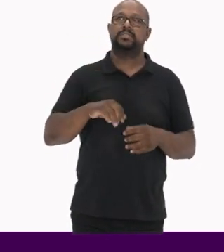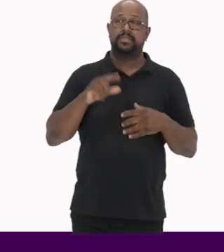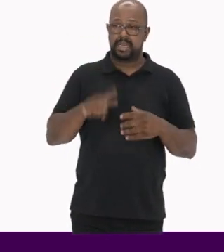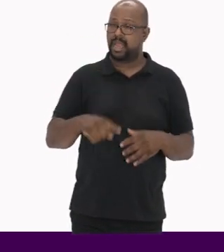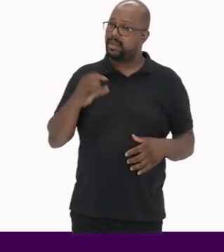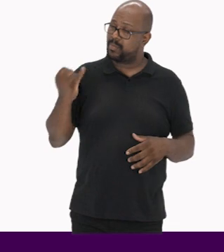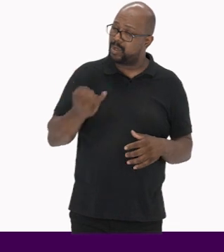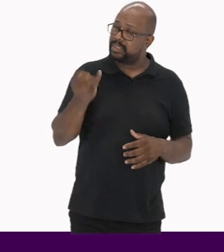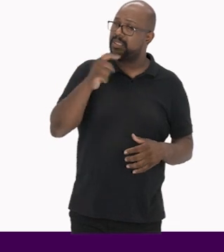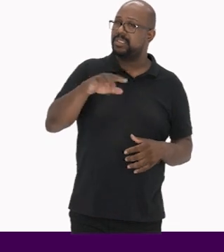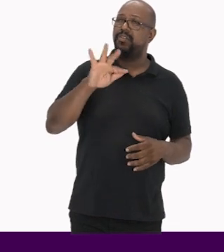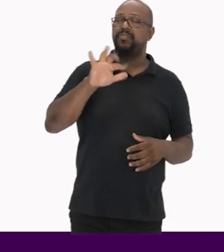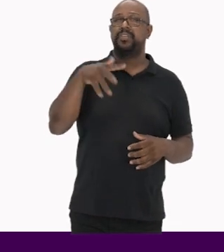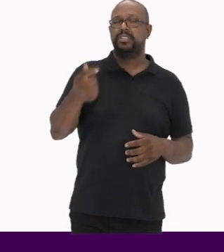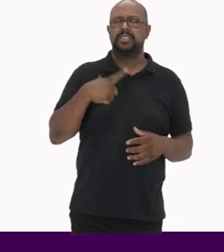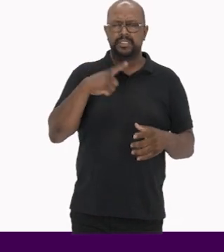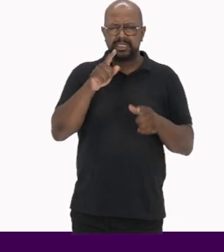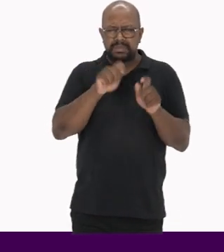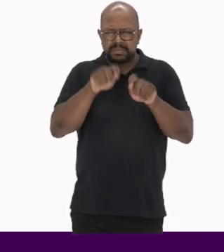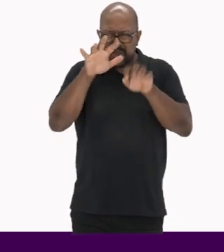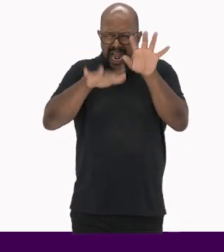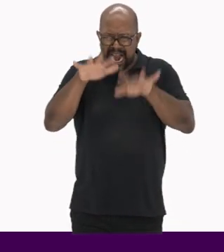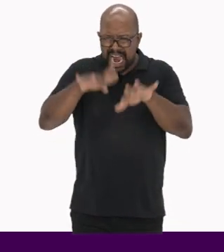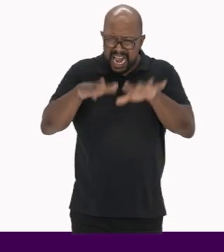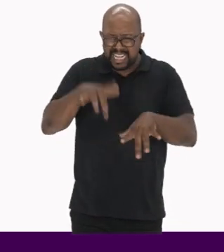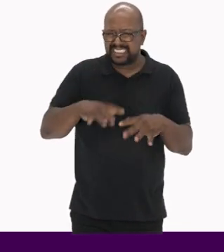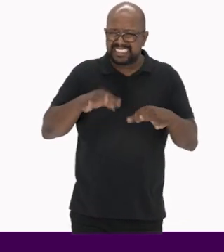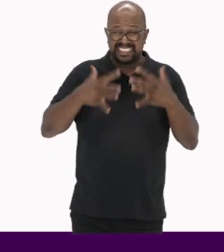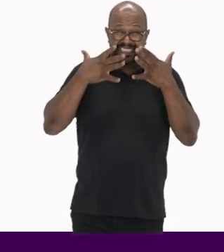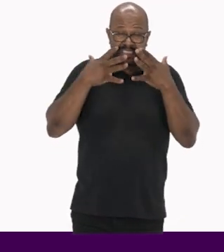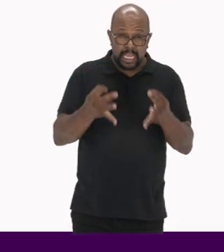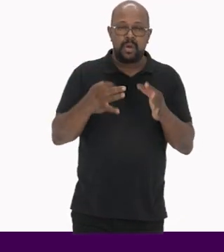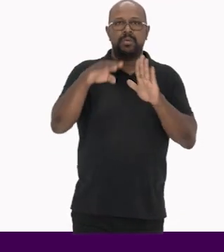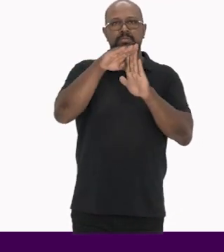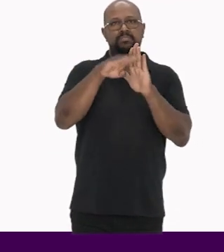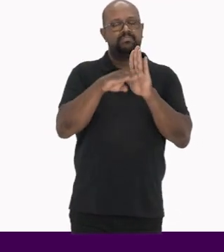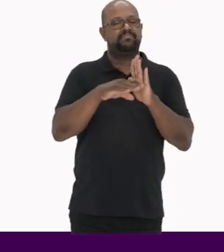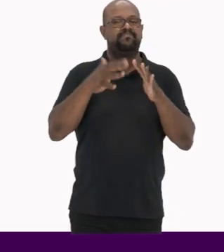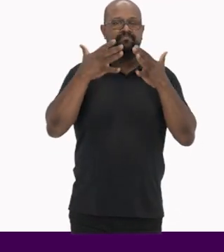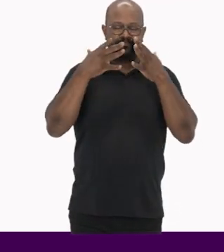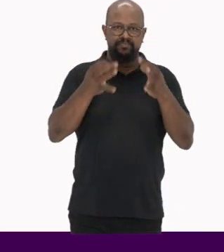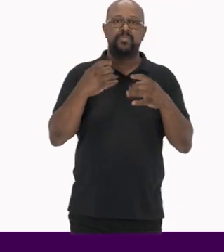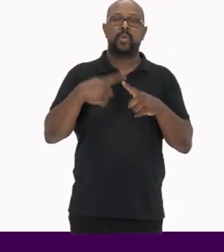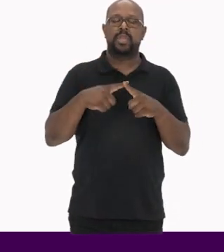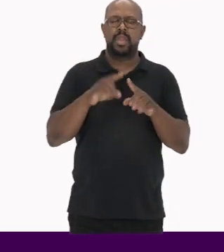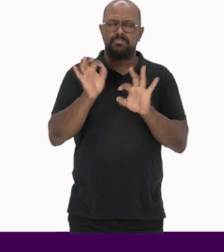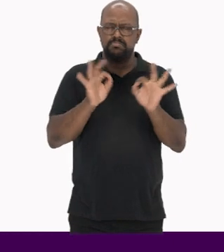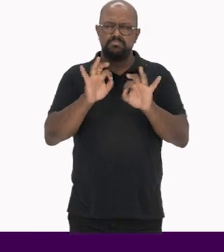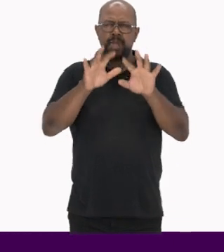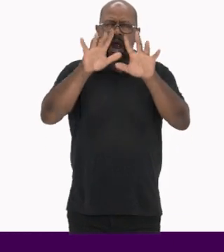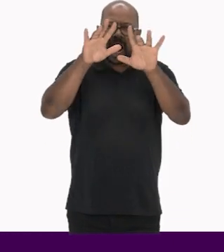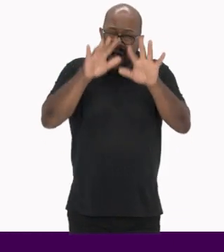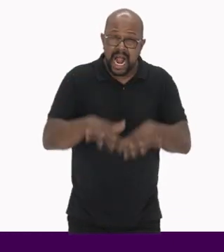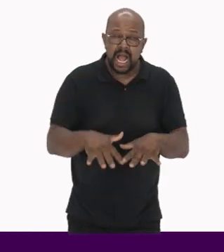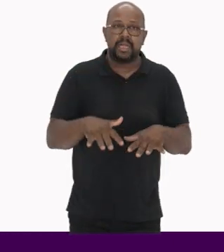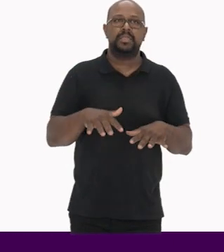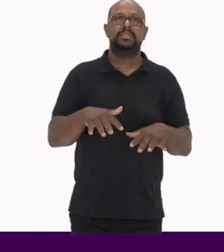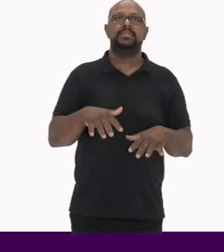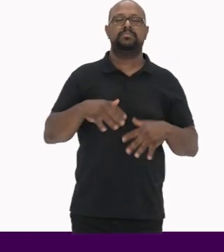É importante que as fichas sejam preenchidas com muita atenção e padronização Pois essa organização